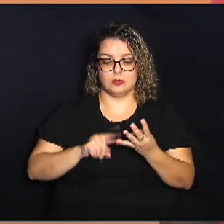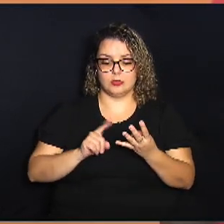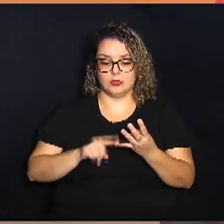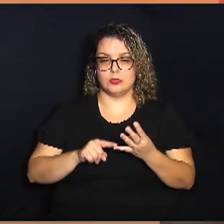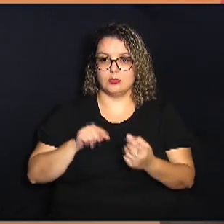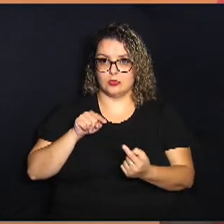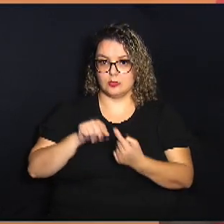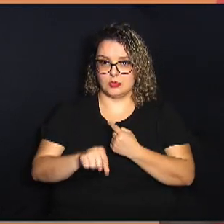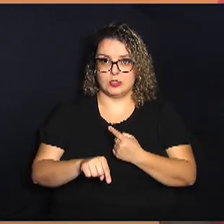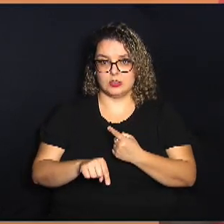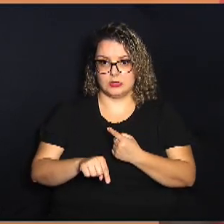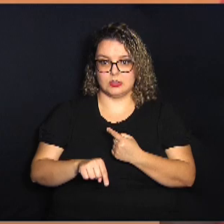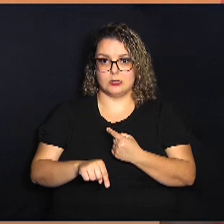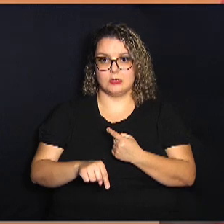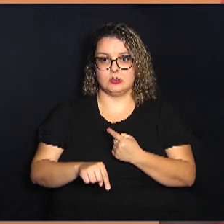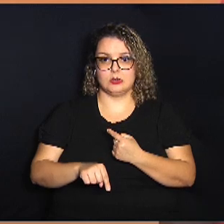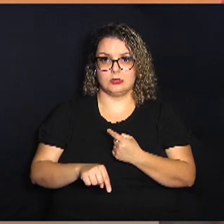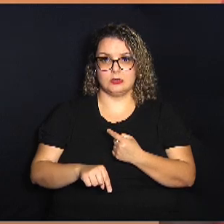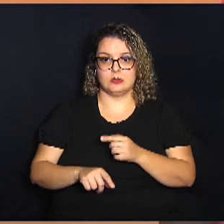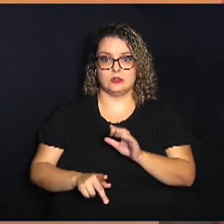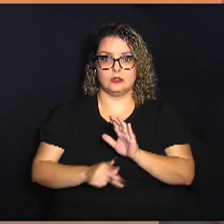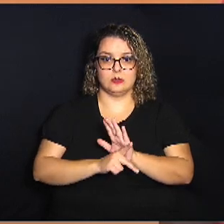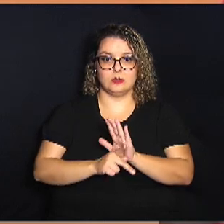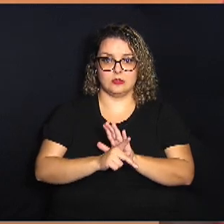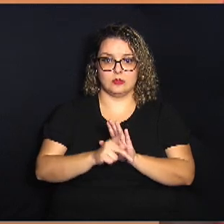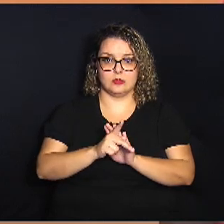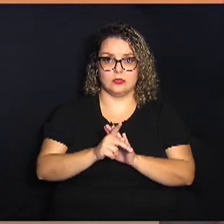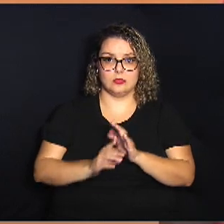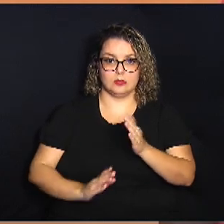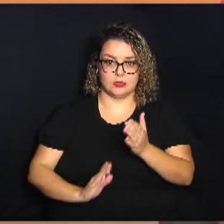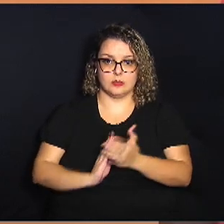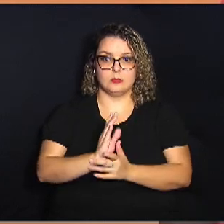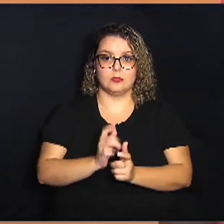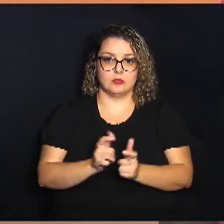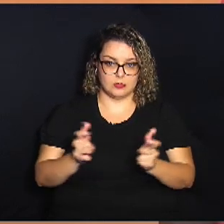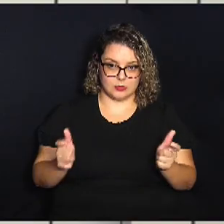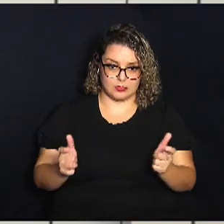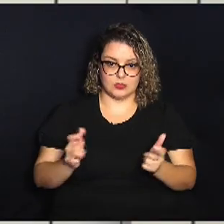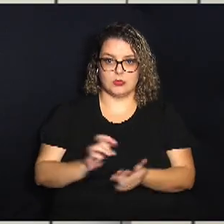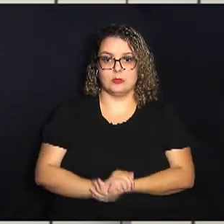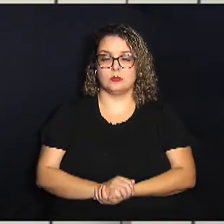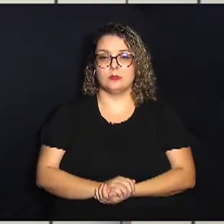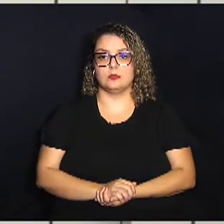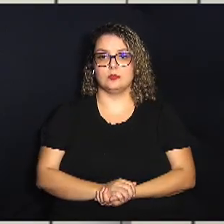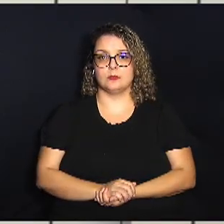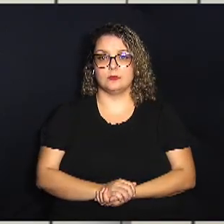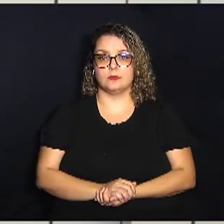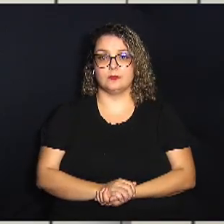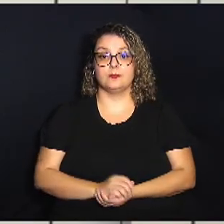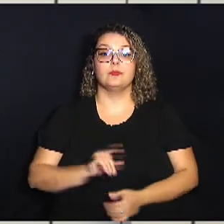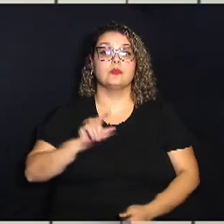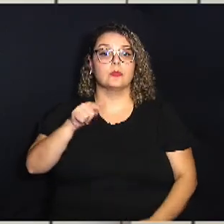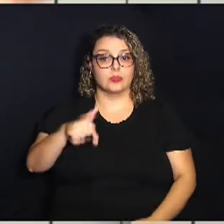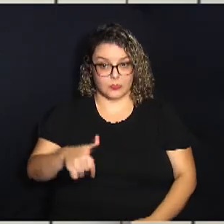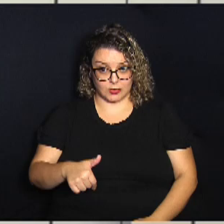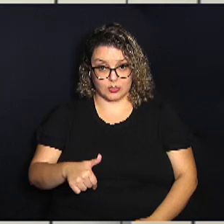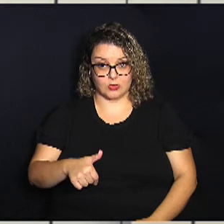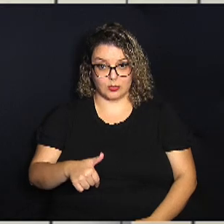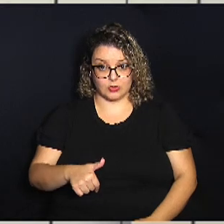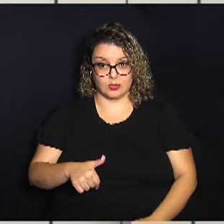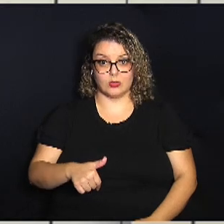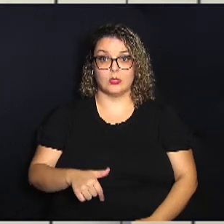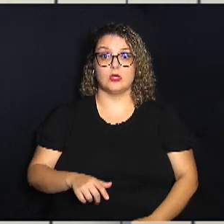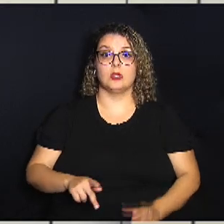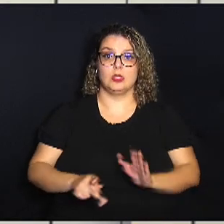contrário é a matéria está aprovada pela comissão em seguida este mesmo